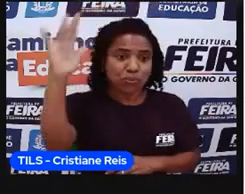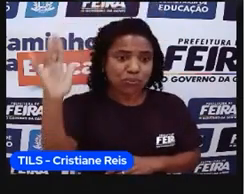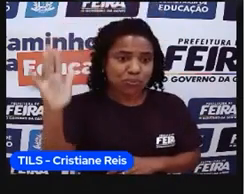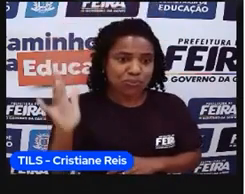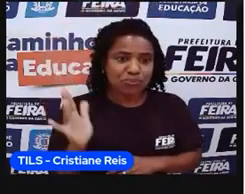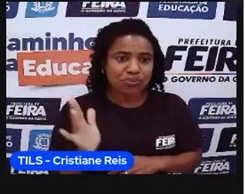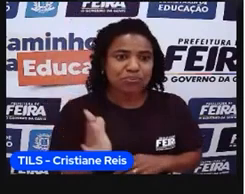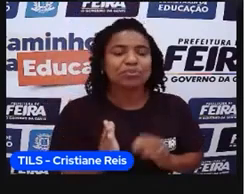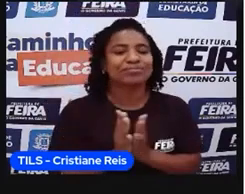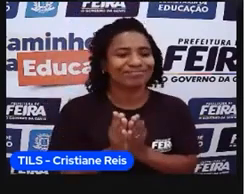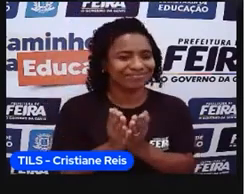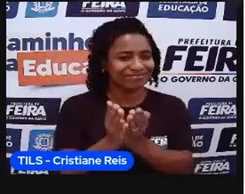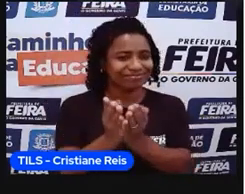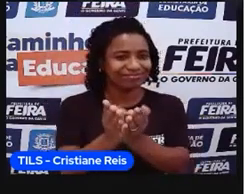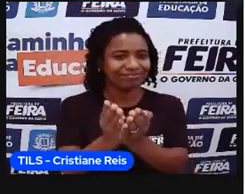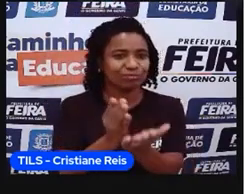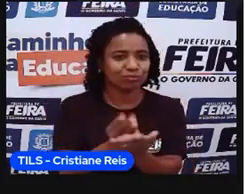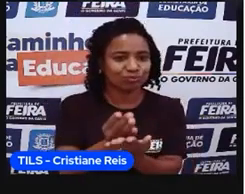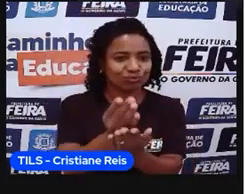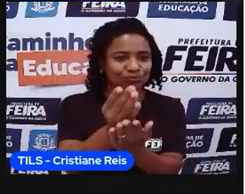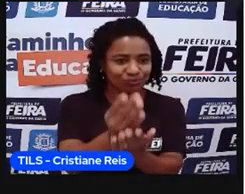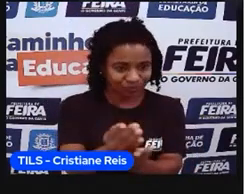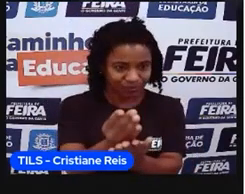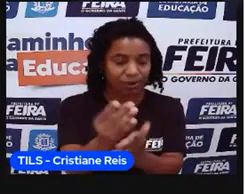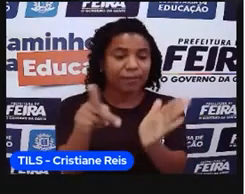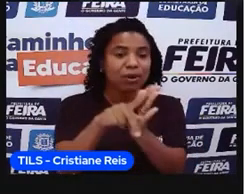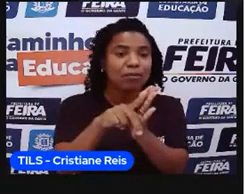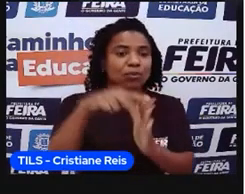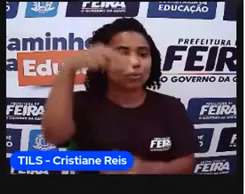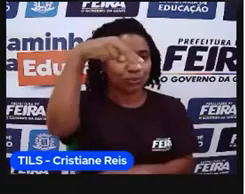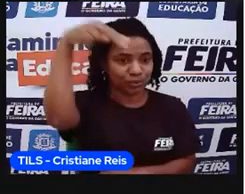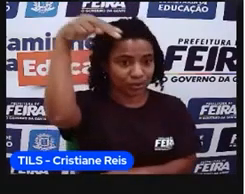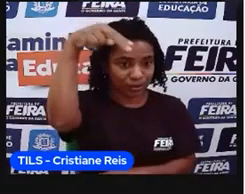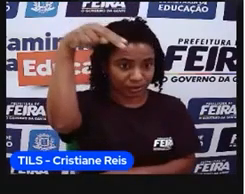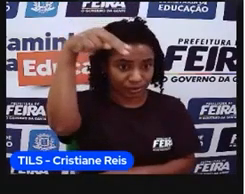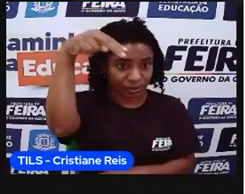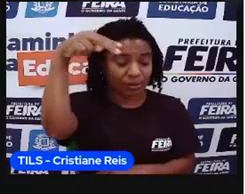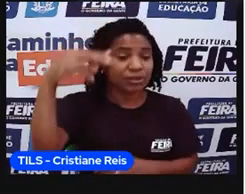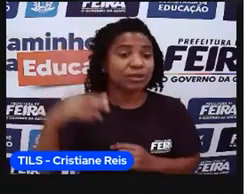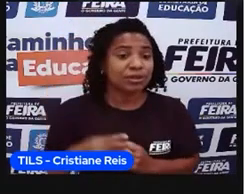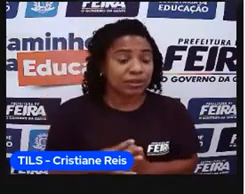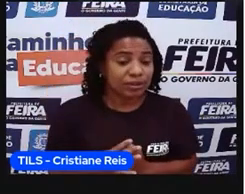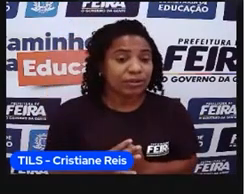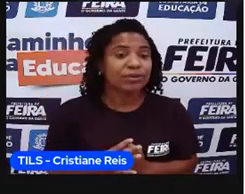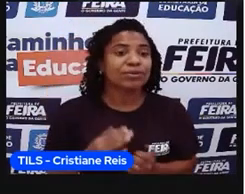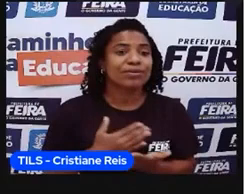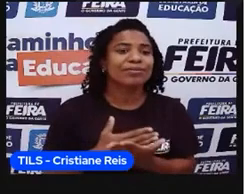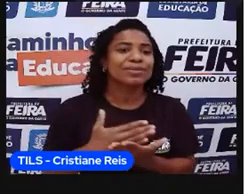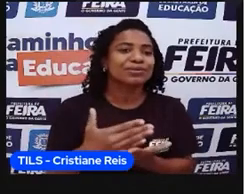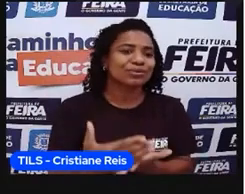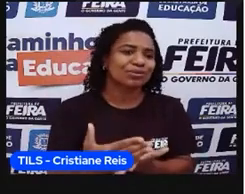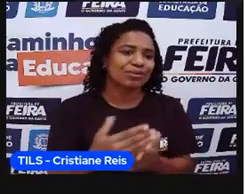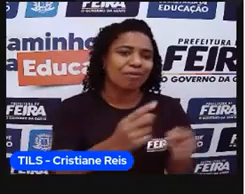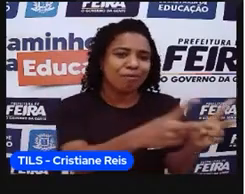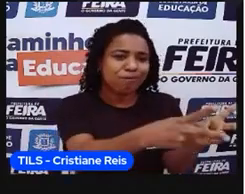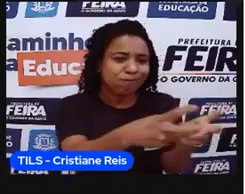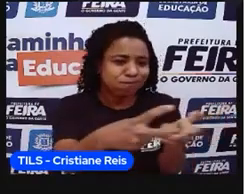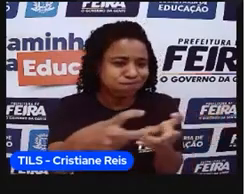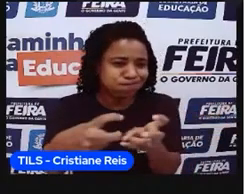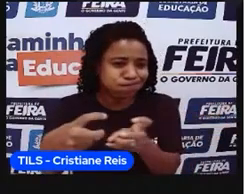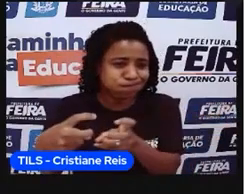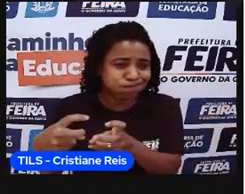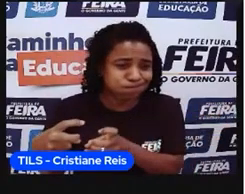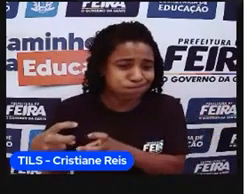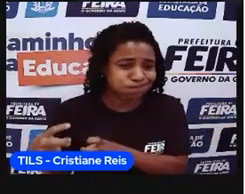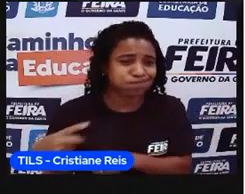a gente chama no Nordeste esse espaço aqui de Zona da Mata, né? Então, esse foi o processo, né, de devastação, de inicial, né, da